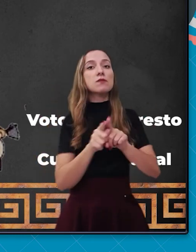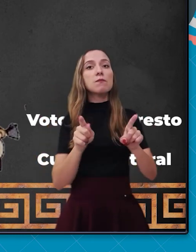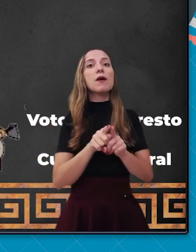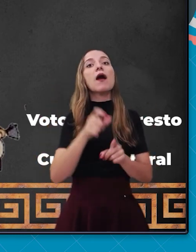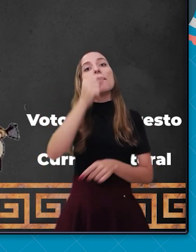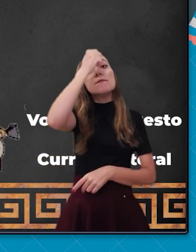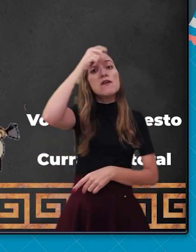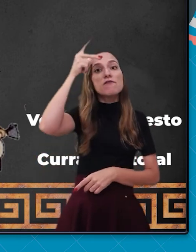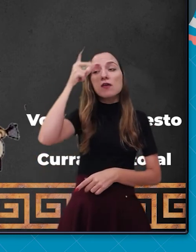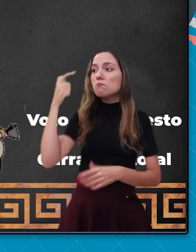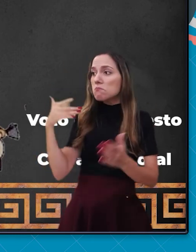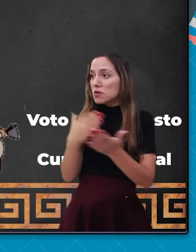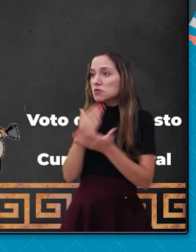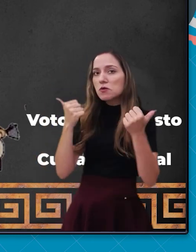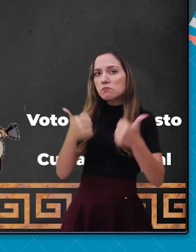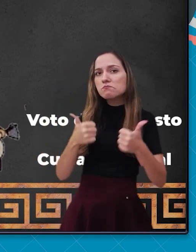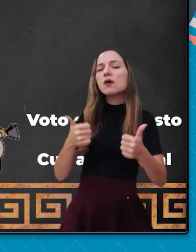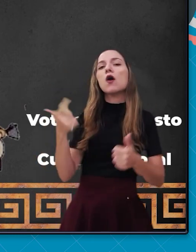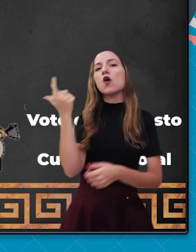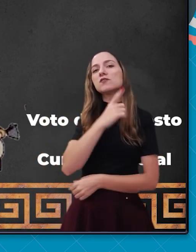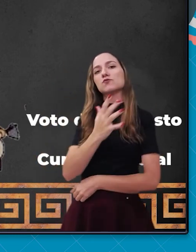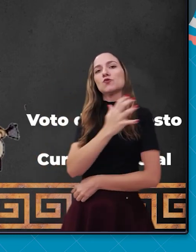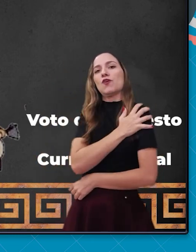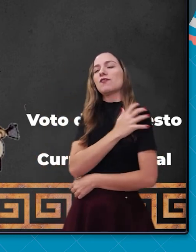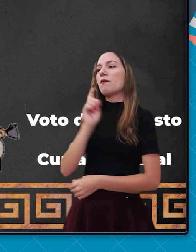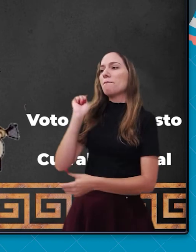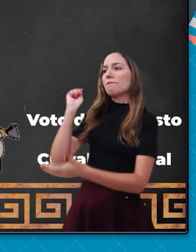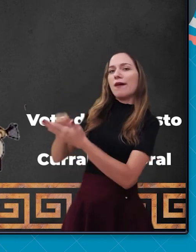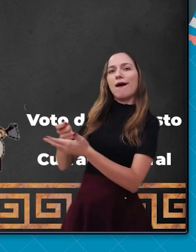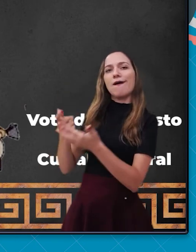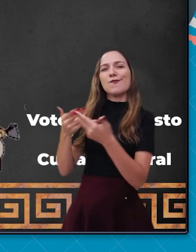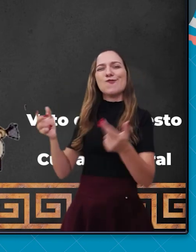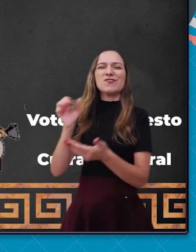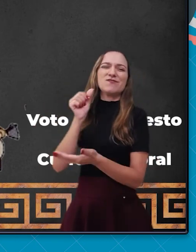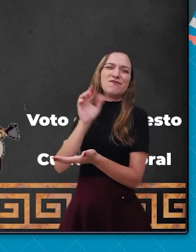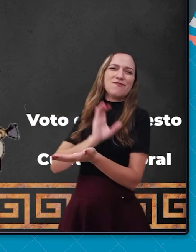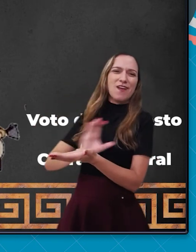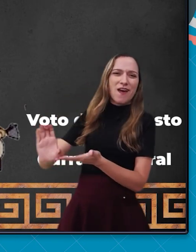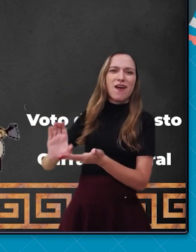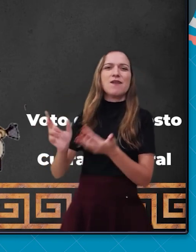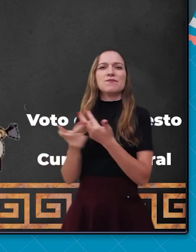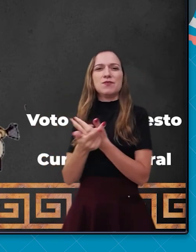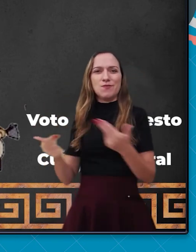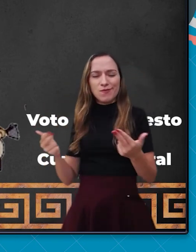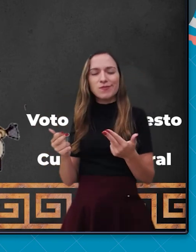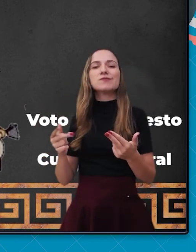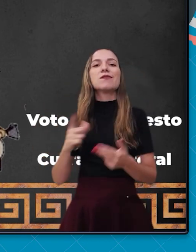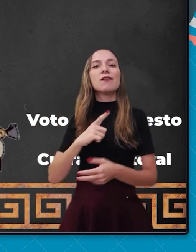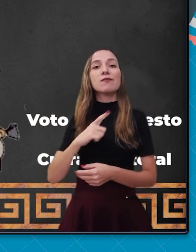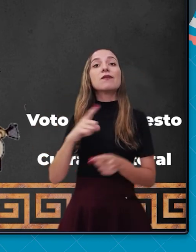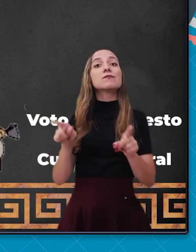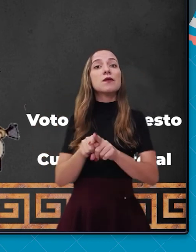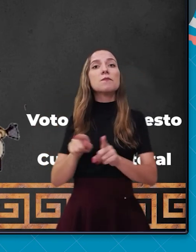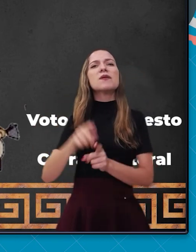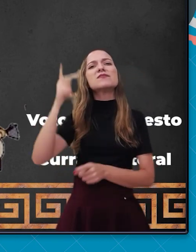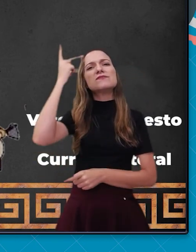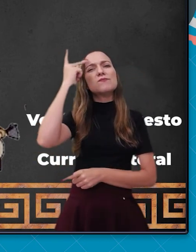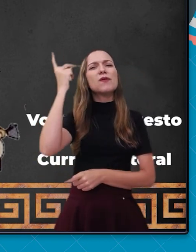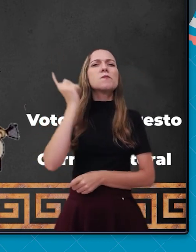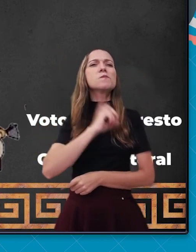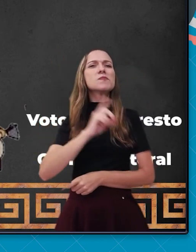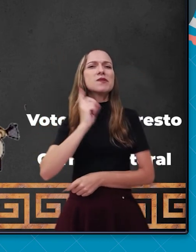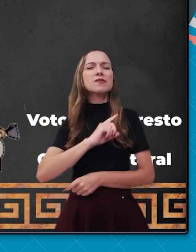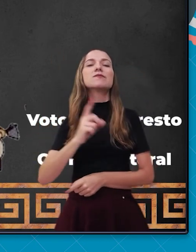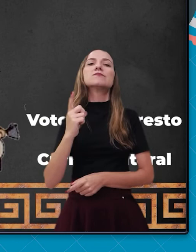para esses coronéis. Os prefeitos por sua vez recebiam verbas das grandes oligarquias de São Paulo e